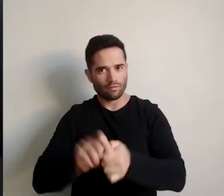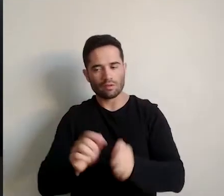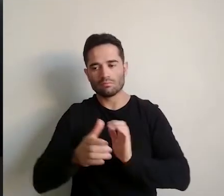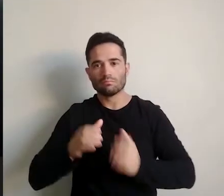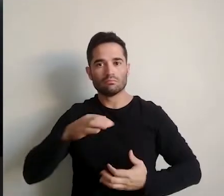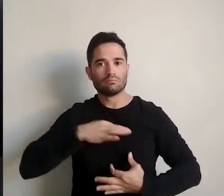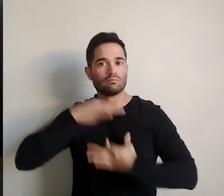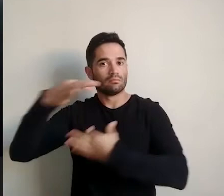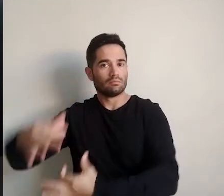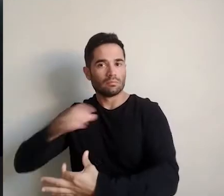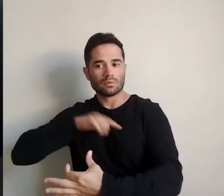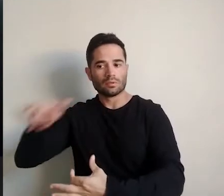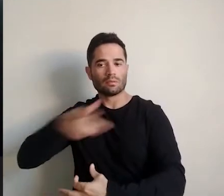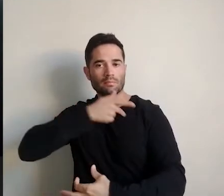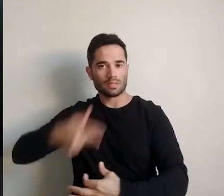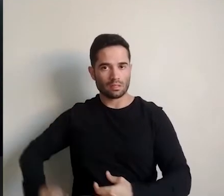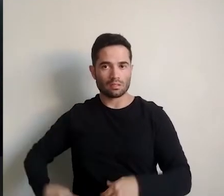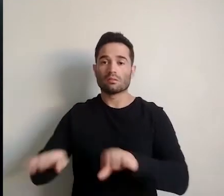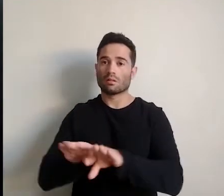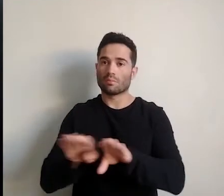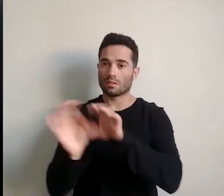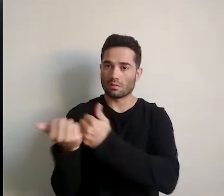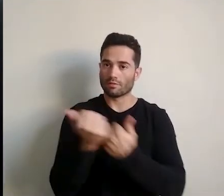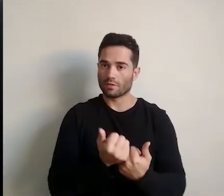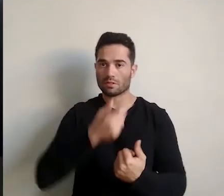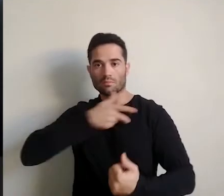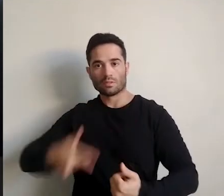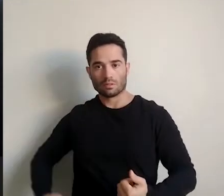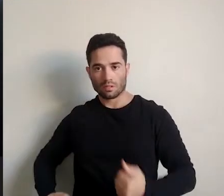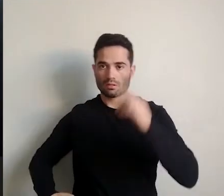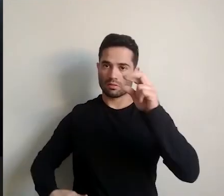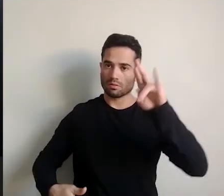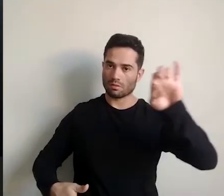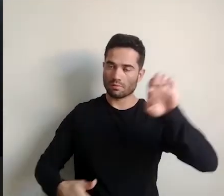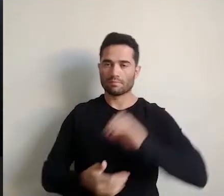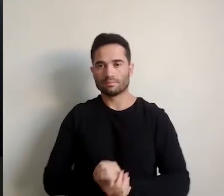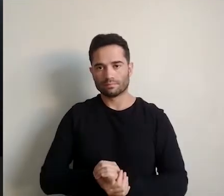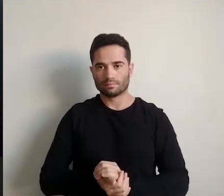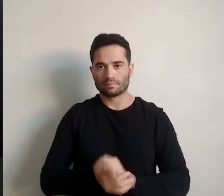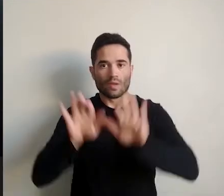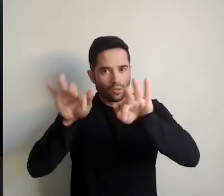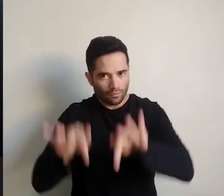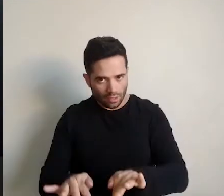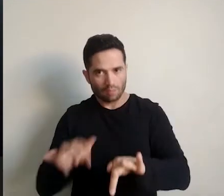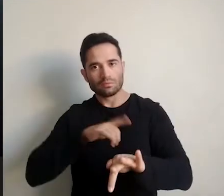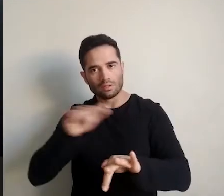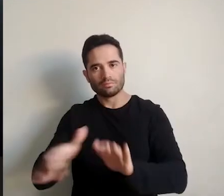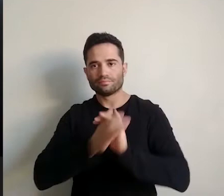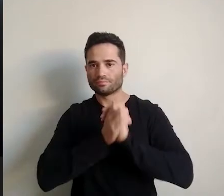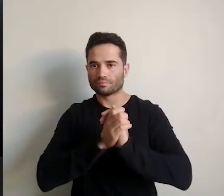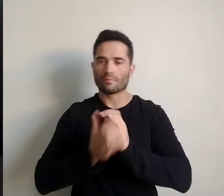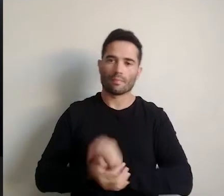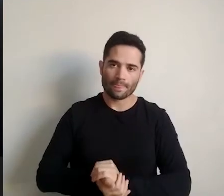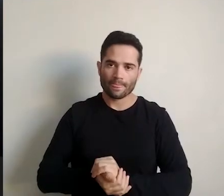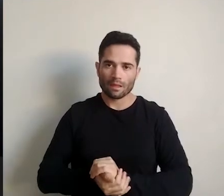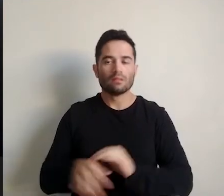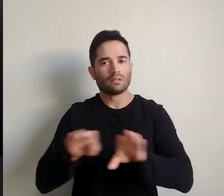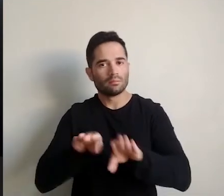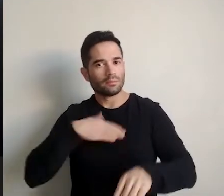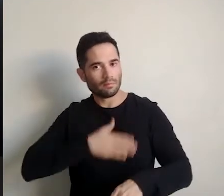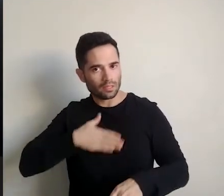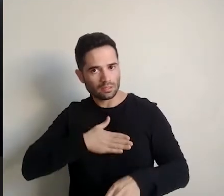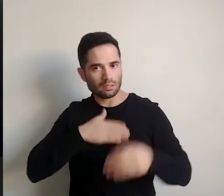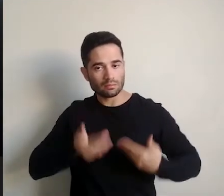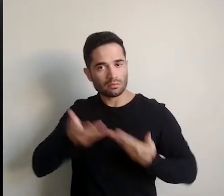passagem da presidência e da vice-presidência do CRI-MS. Por fim, nessa solenidade, também tenho orgulho de